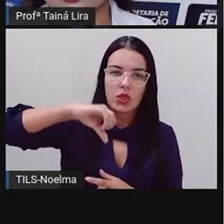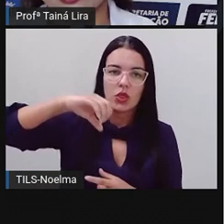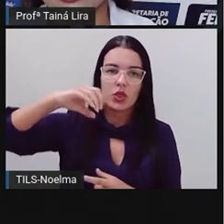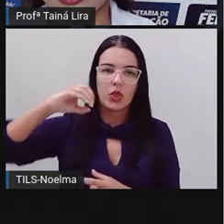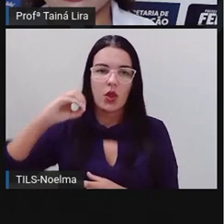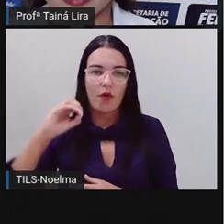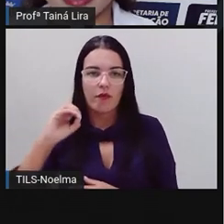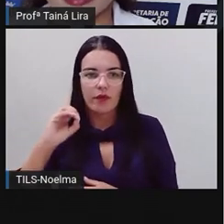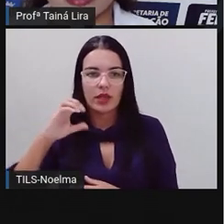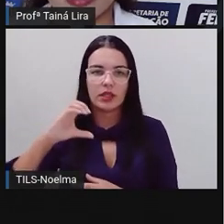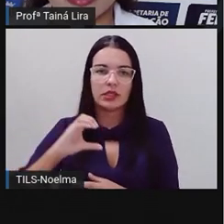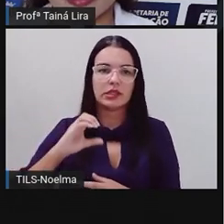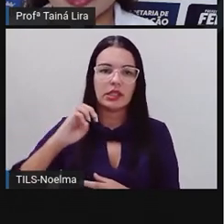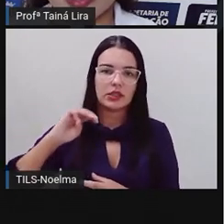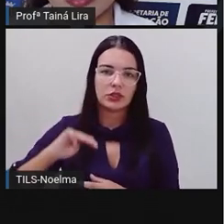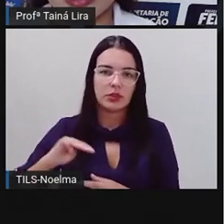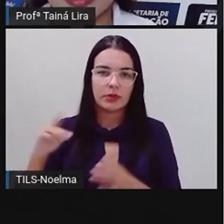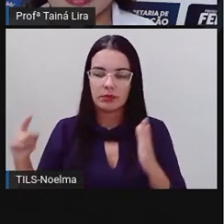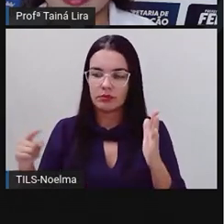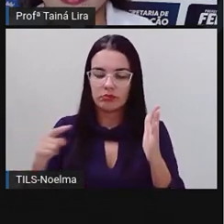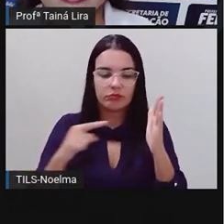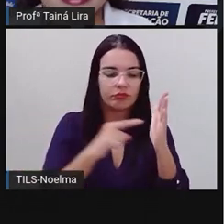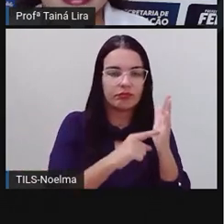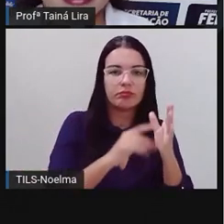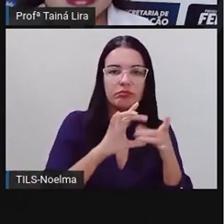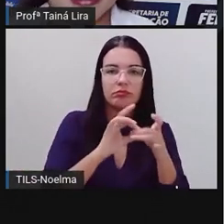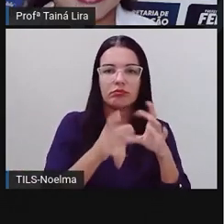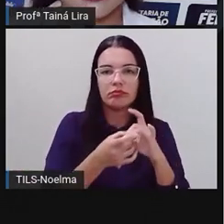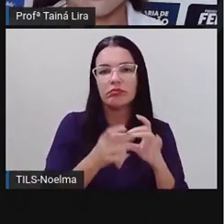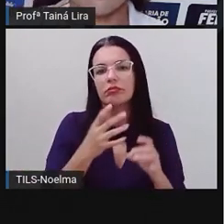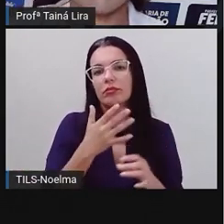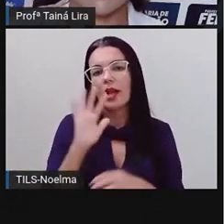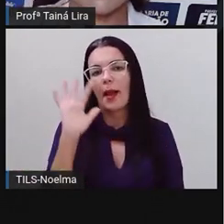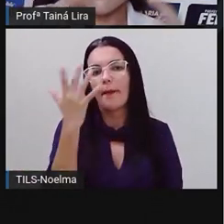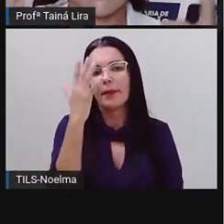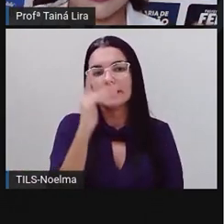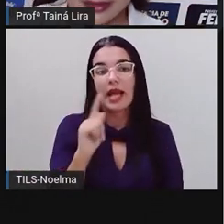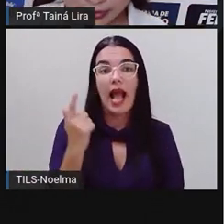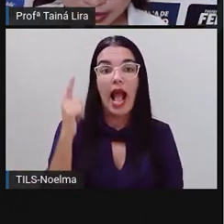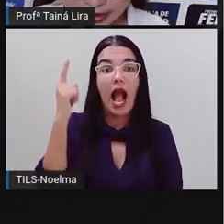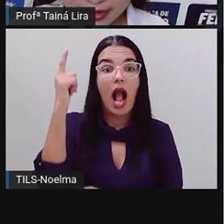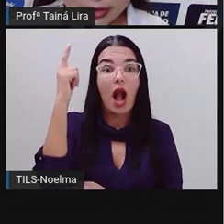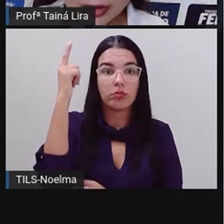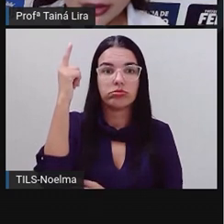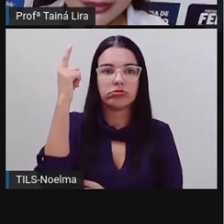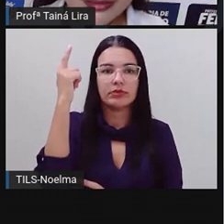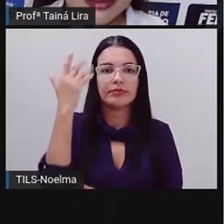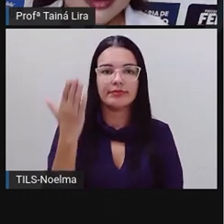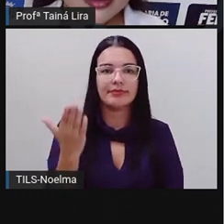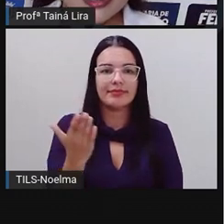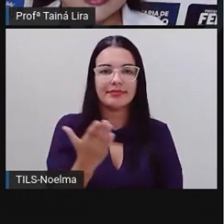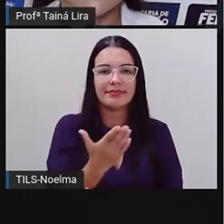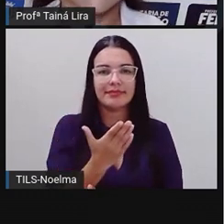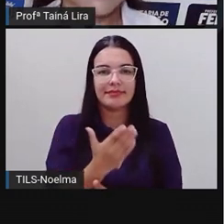Não é verdade? Então, 90, ó, corresponde ao hortelã. Então, a planta mais alta aí, ó,